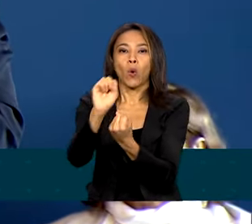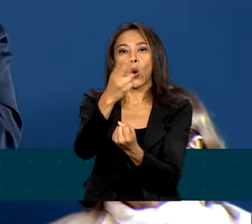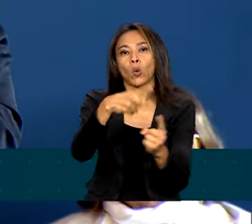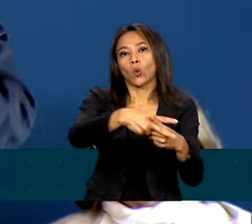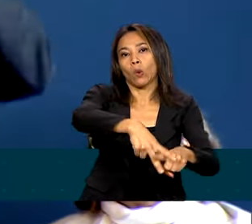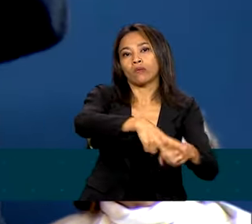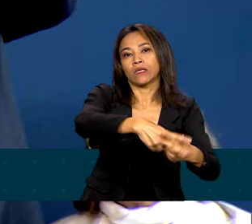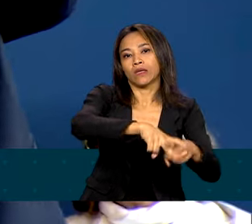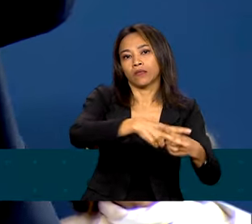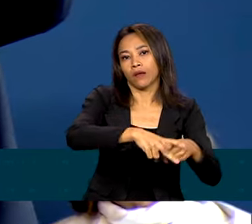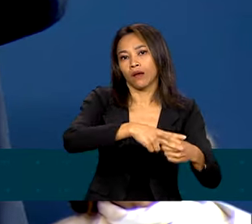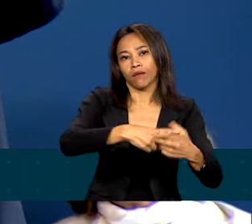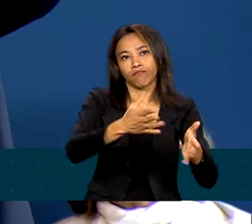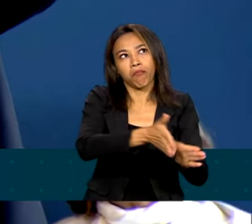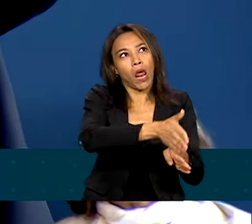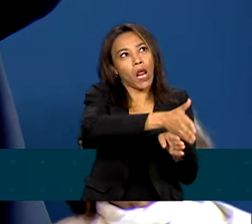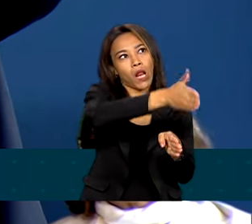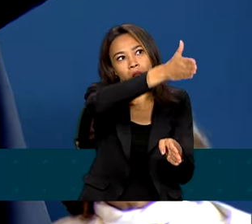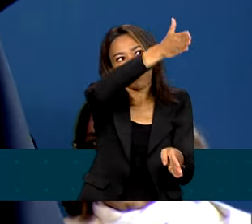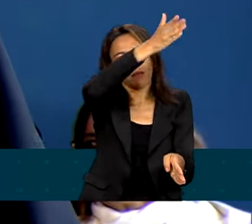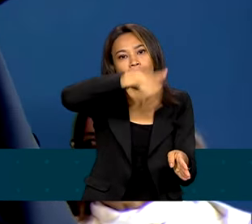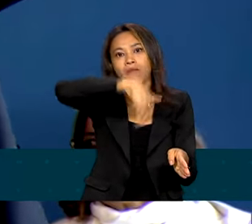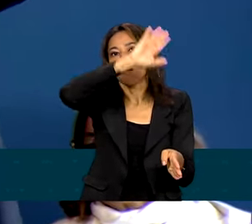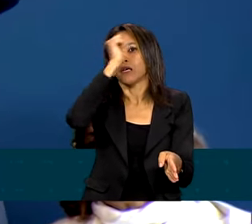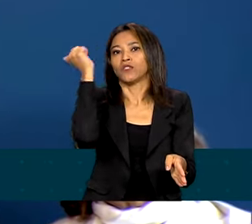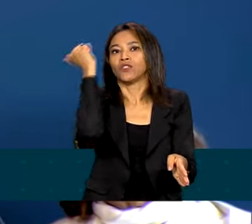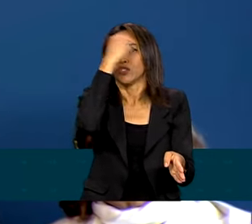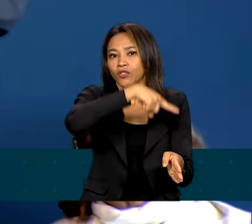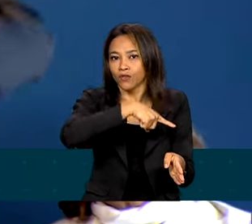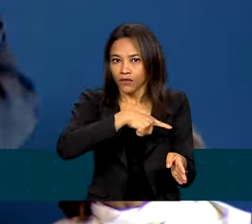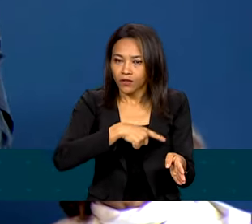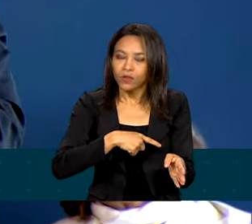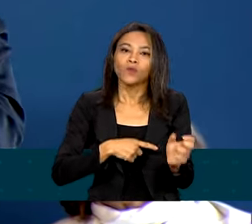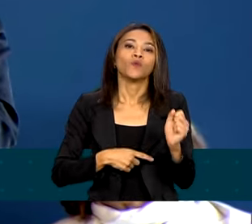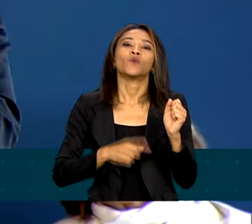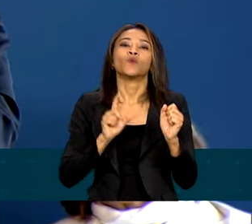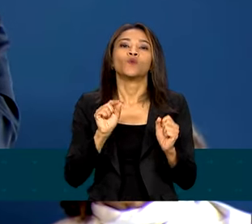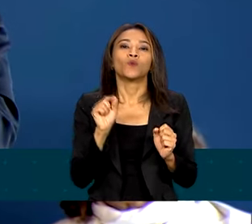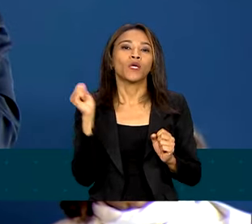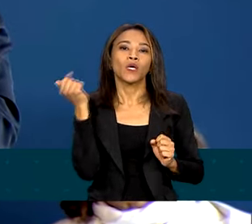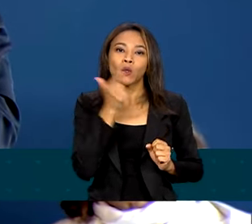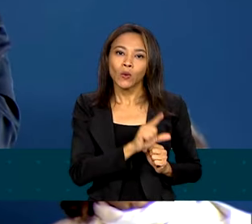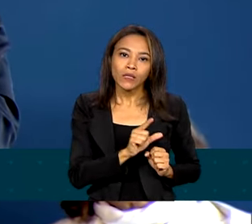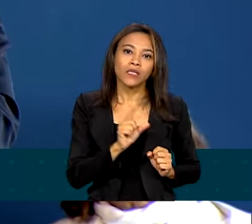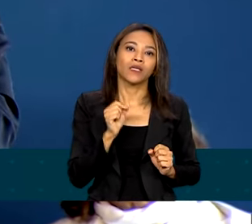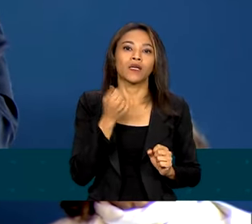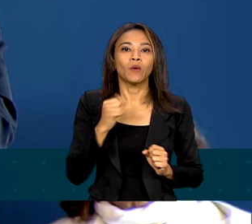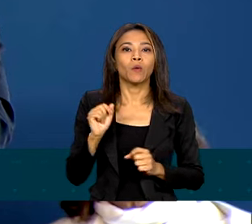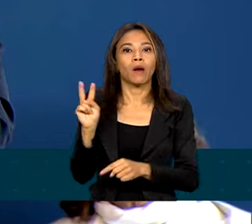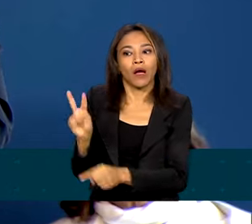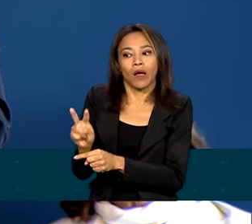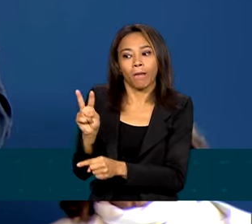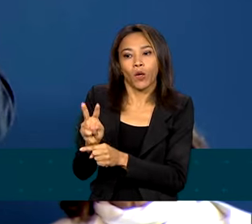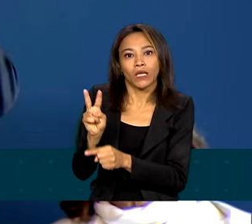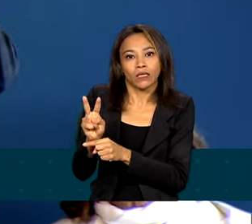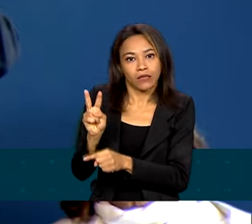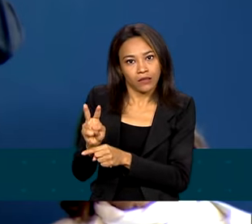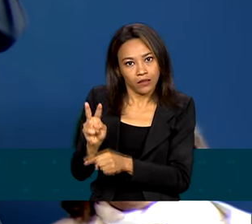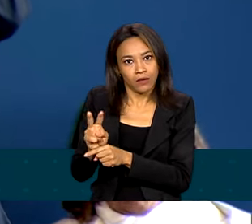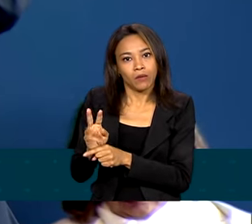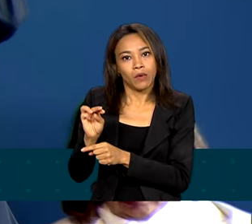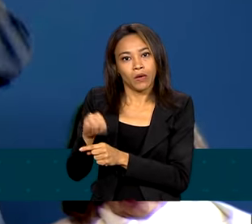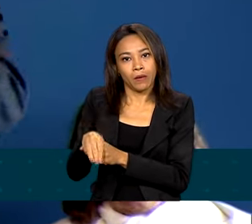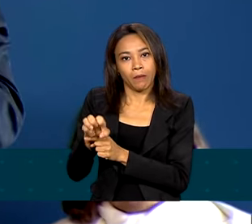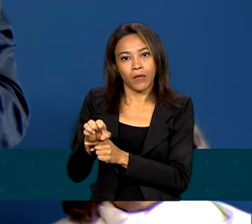uma parede, é mais difícil do que conseguir cumprir uma medida protetiva. Então, vocês têm aqui